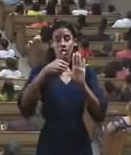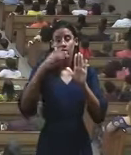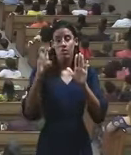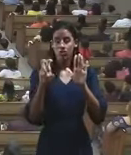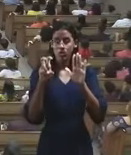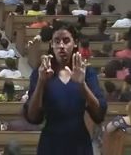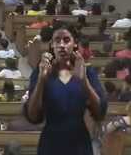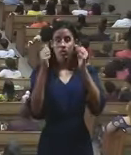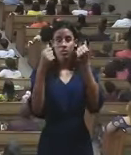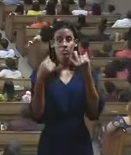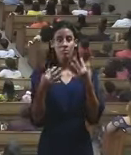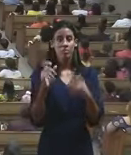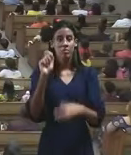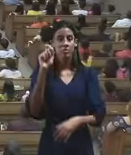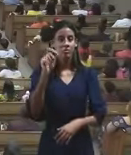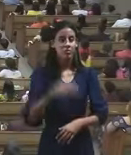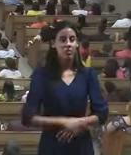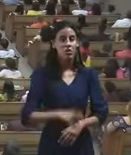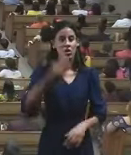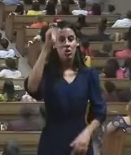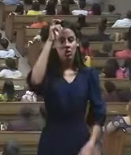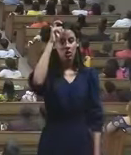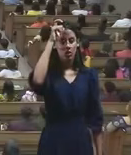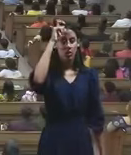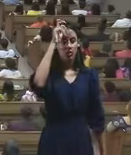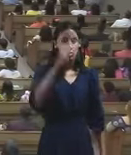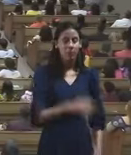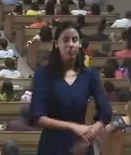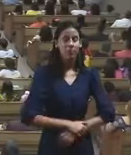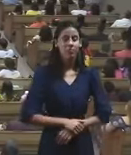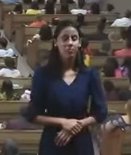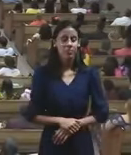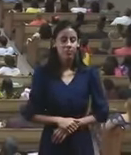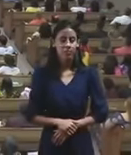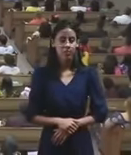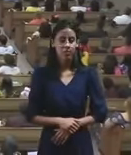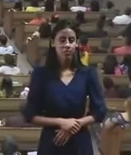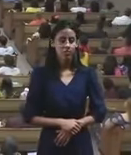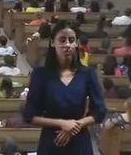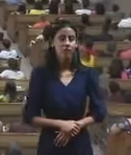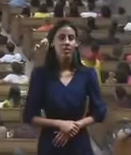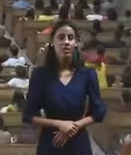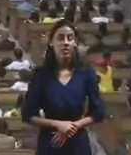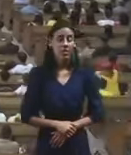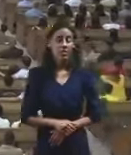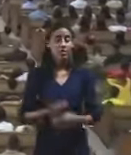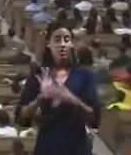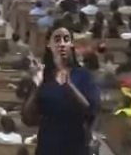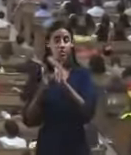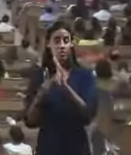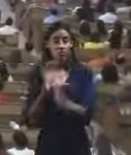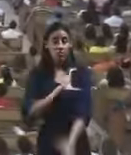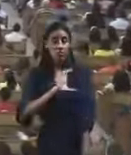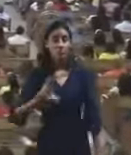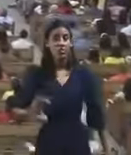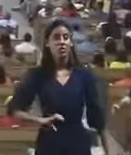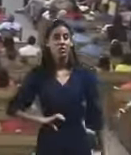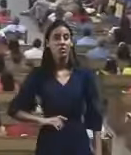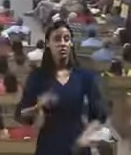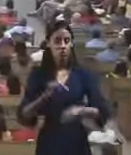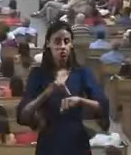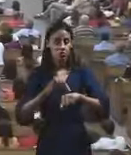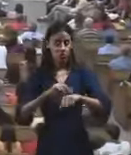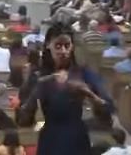Jesus não nascer, Ele tentou de tudo para atrapalhar. A vitória é quando Jesus Cristo nasce,